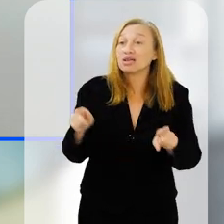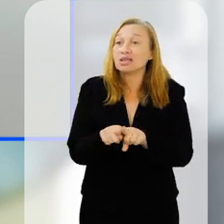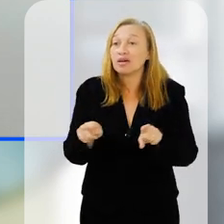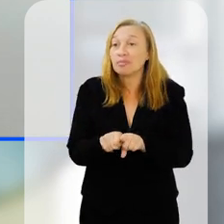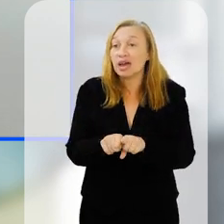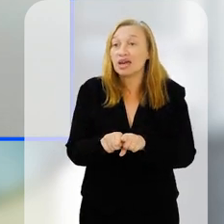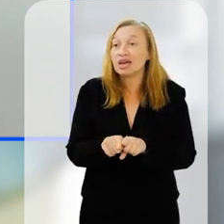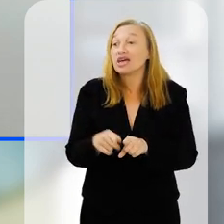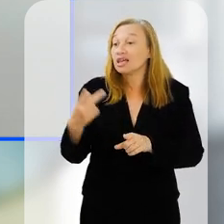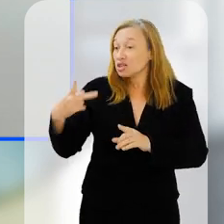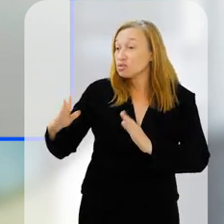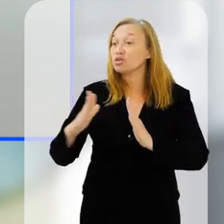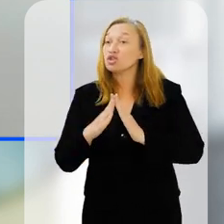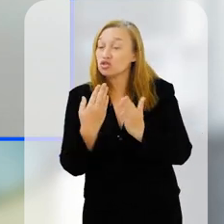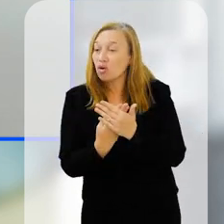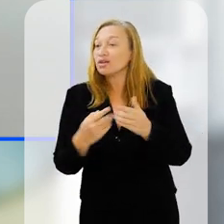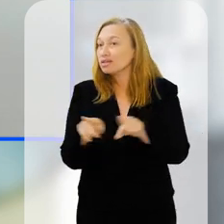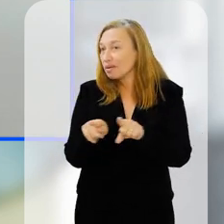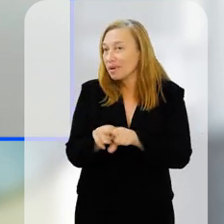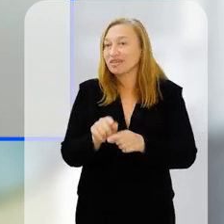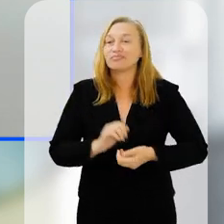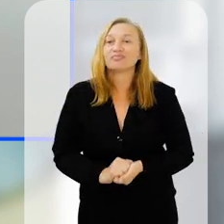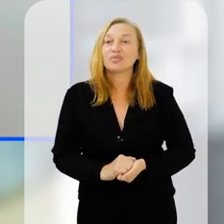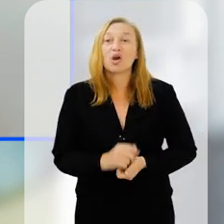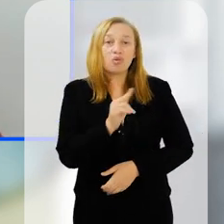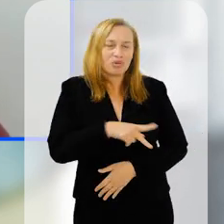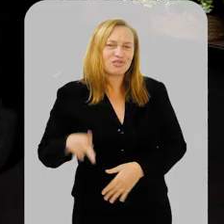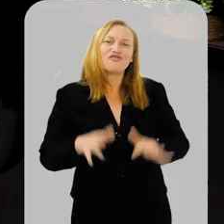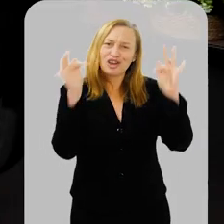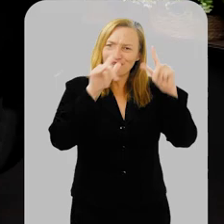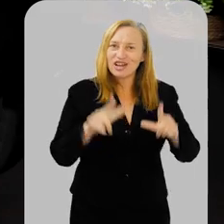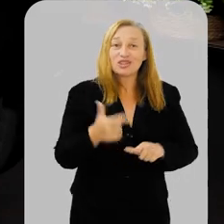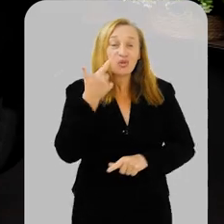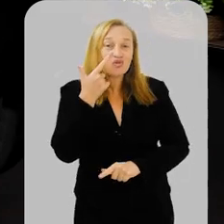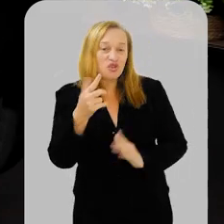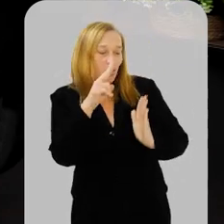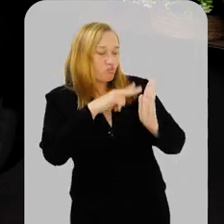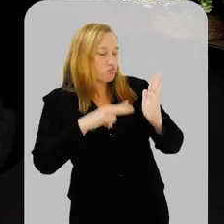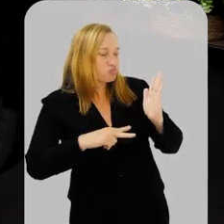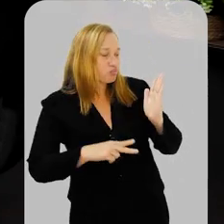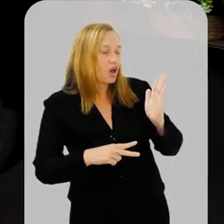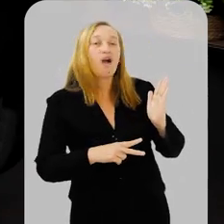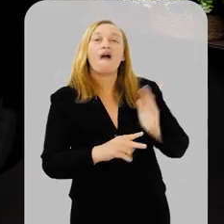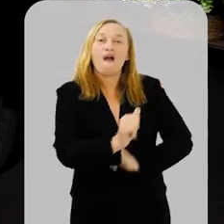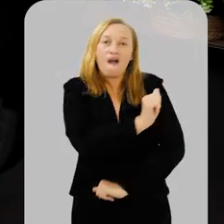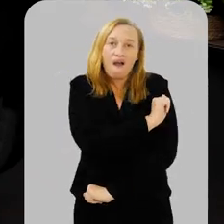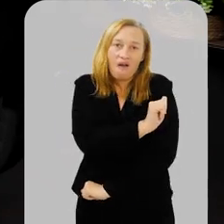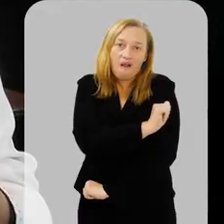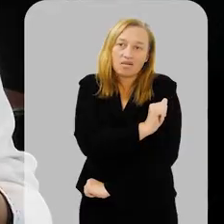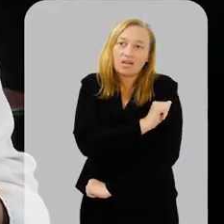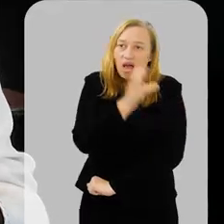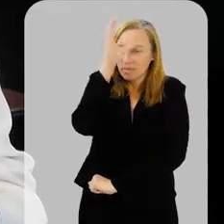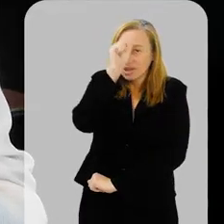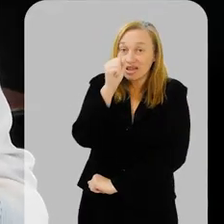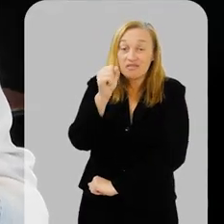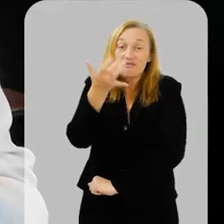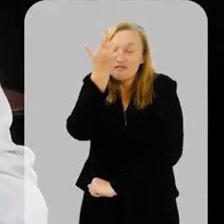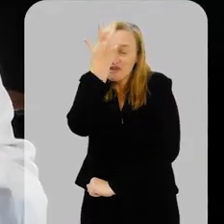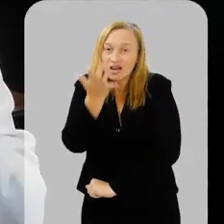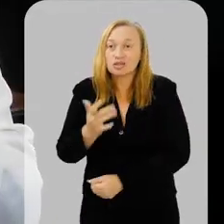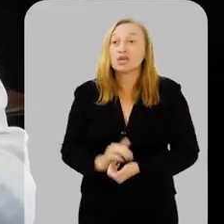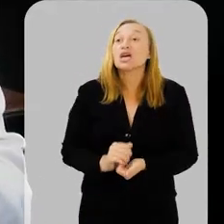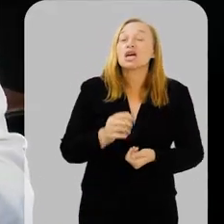melhora também ali no chão, sala de aula delas. Sim, o professor fica feliz, né, quando o aluno aprende com mais facilidade aquela